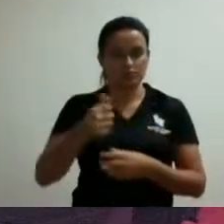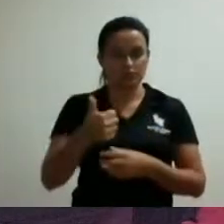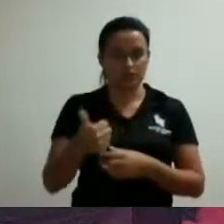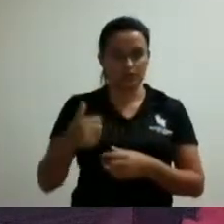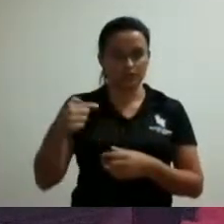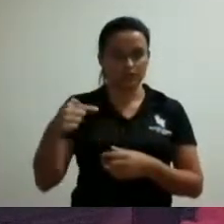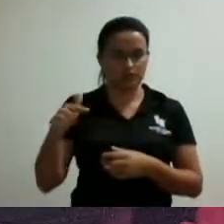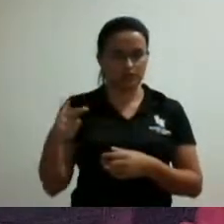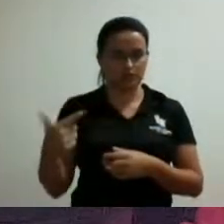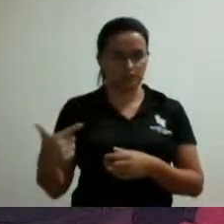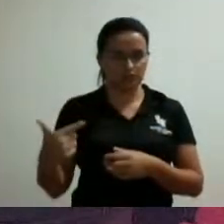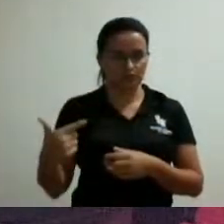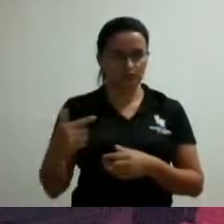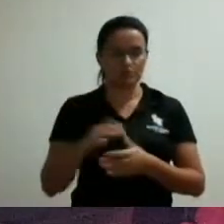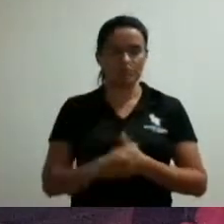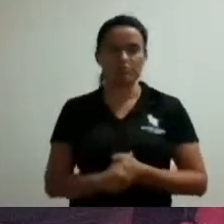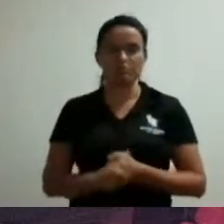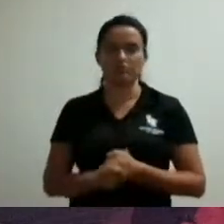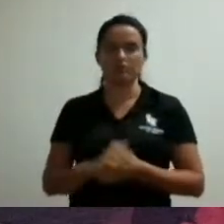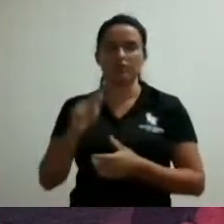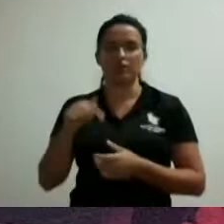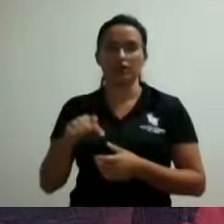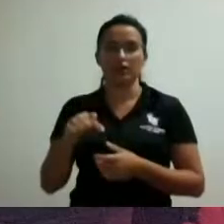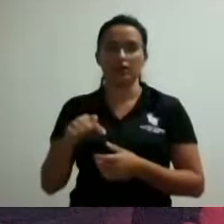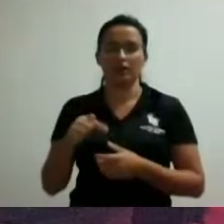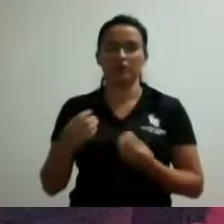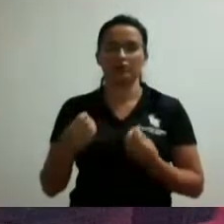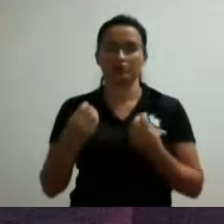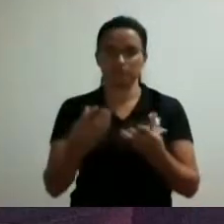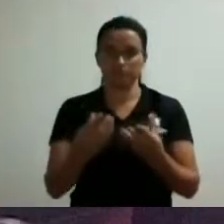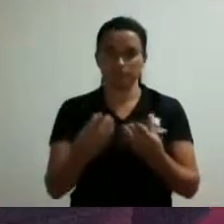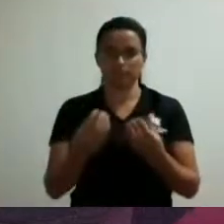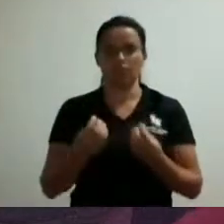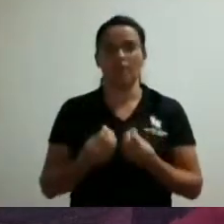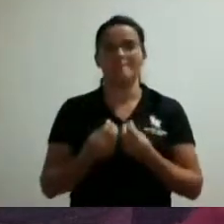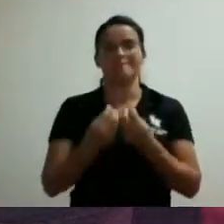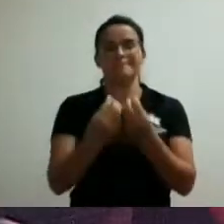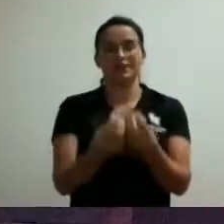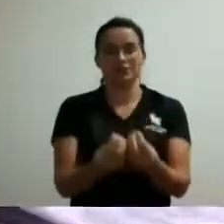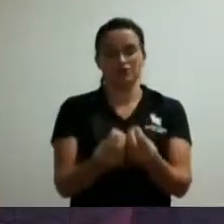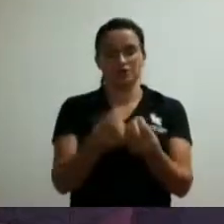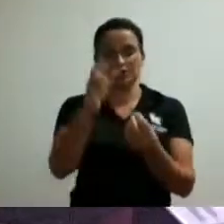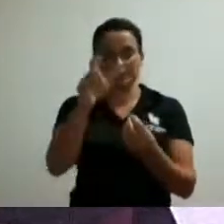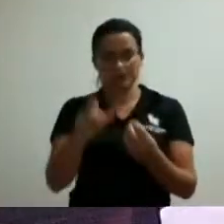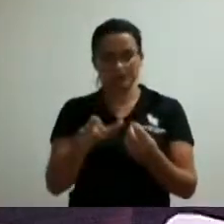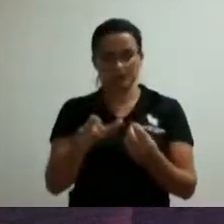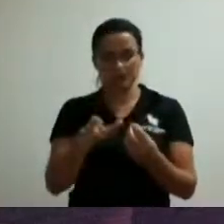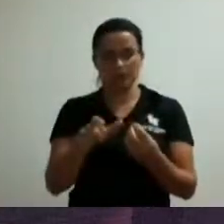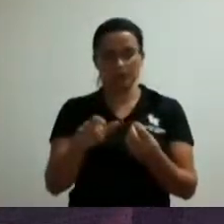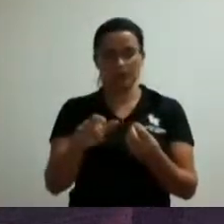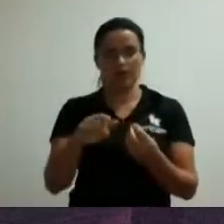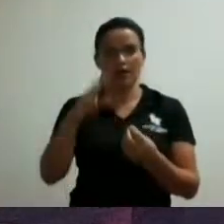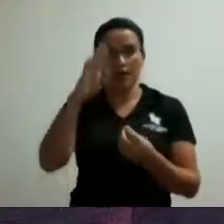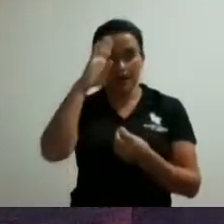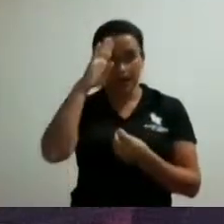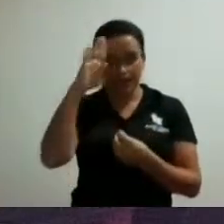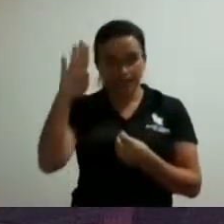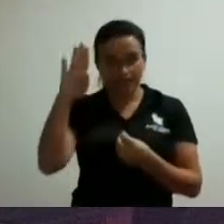barra 2021 que dispõe sobre a concessão de título cidadão honorário ao capitão PM que é o R